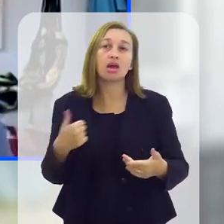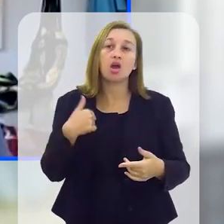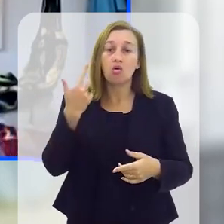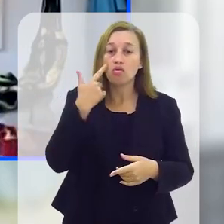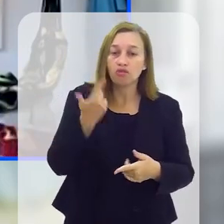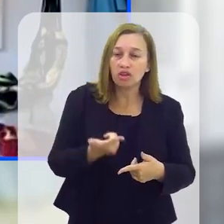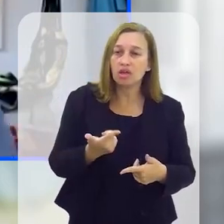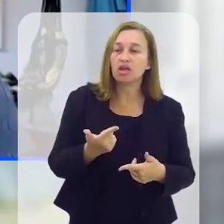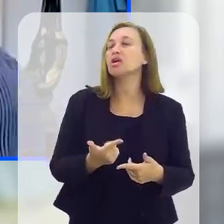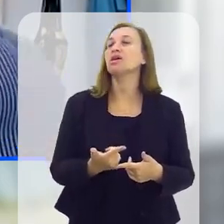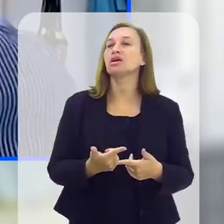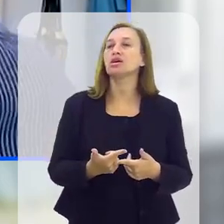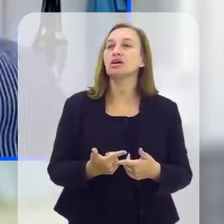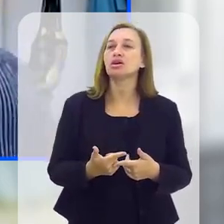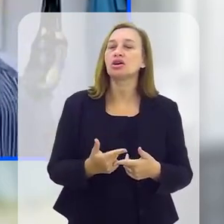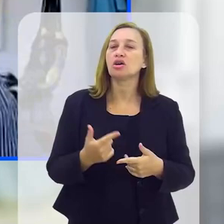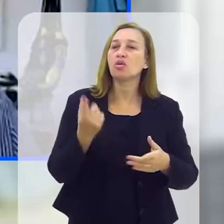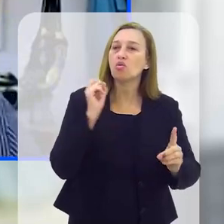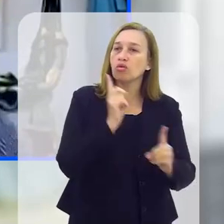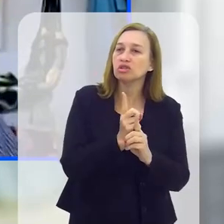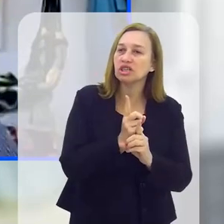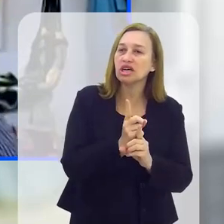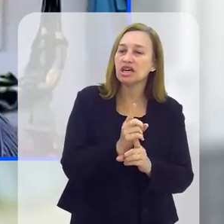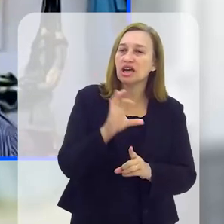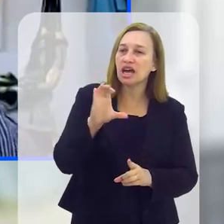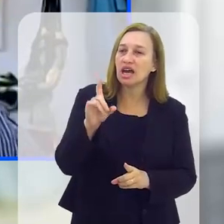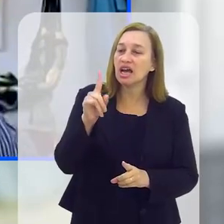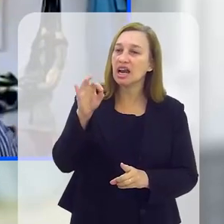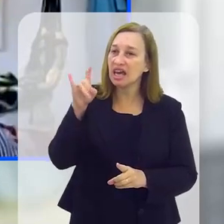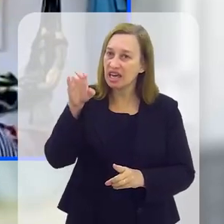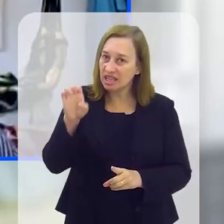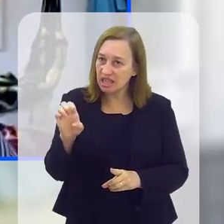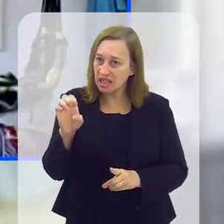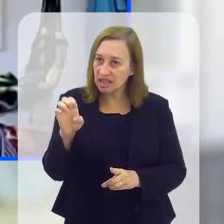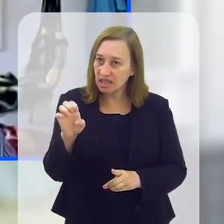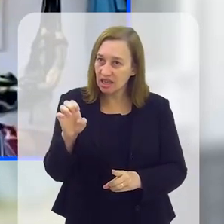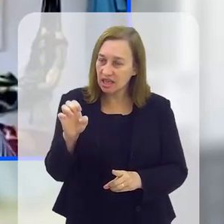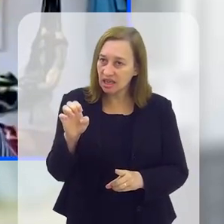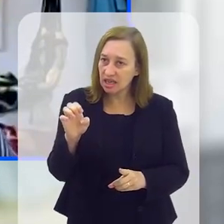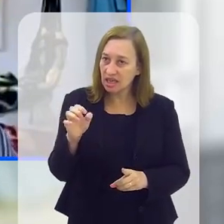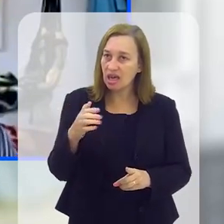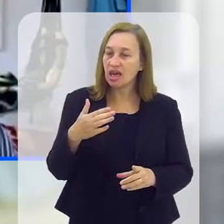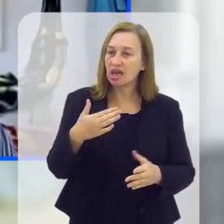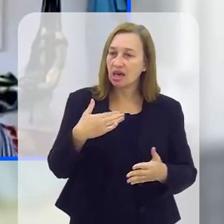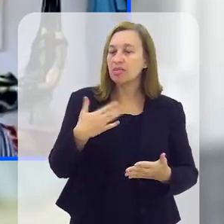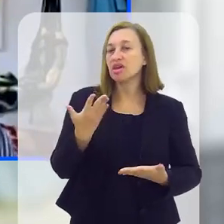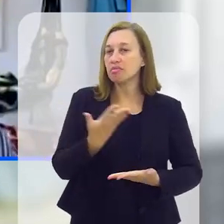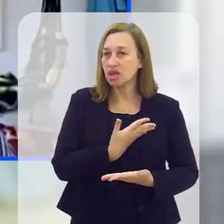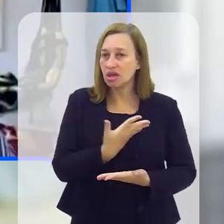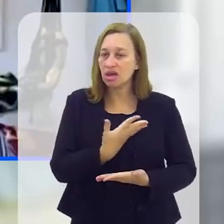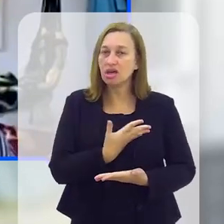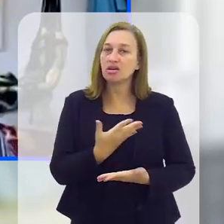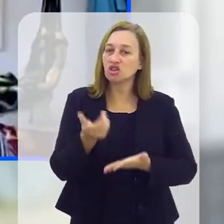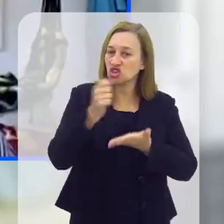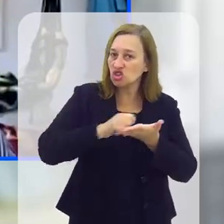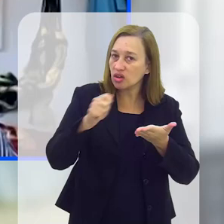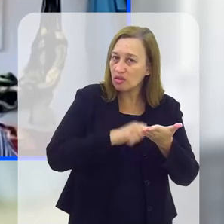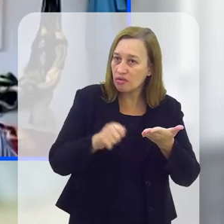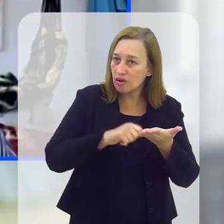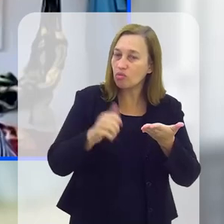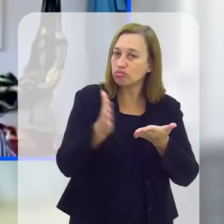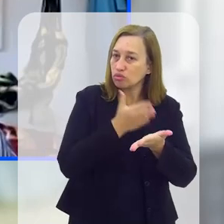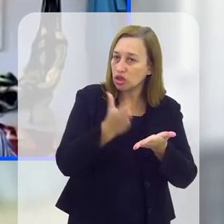Porque ali eu encontrei a Cleide Almeida, que é uma e minha parceira, quando escrevemos esse livro.